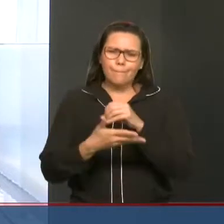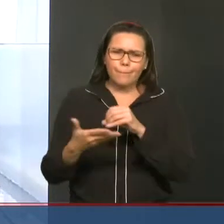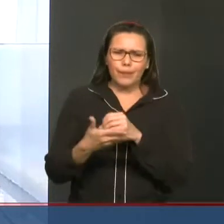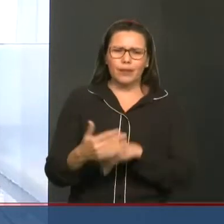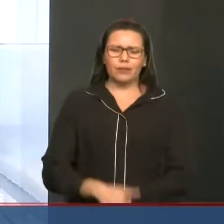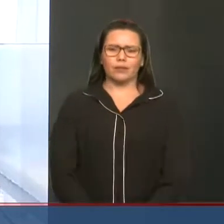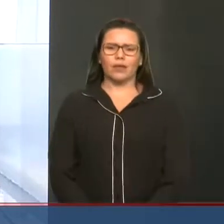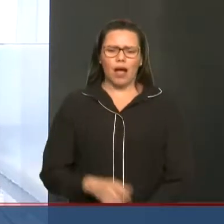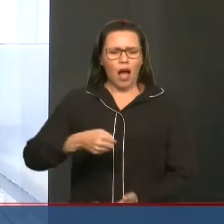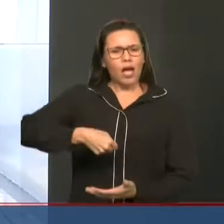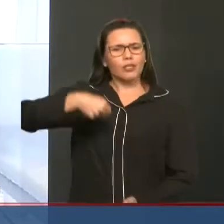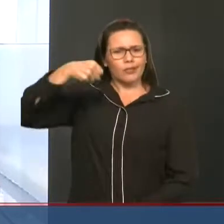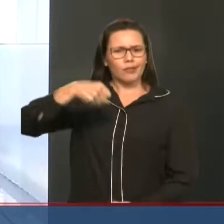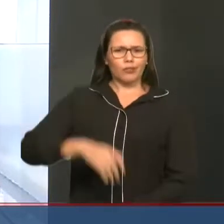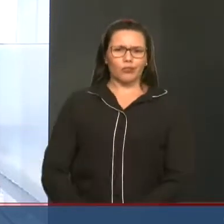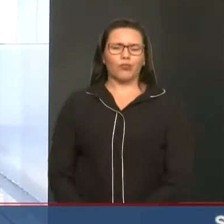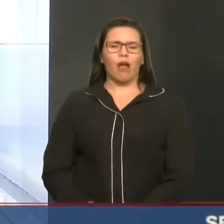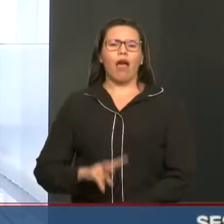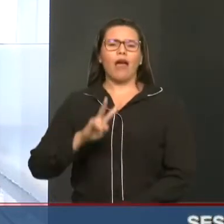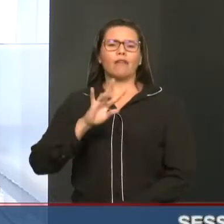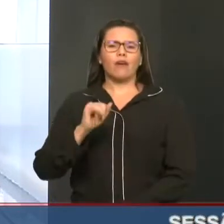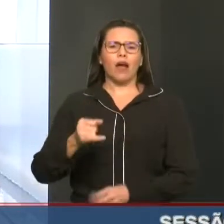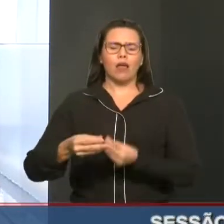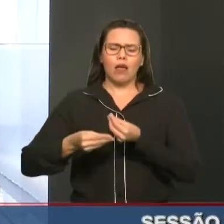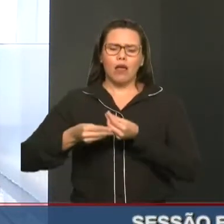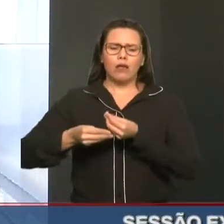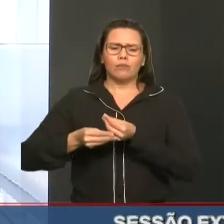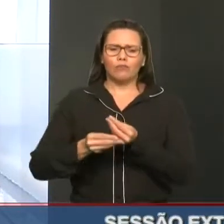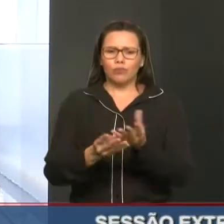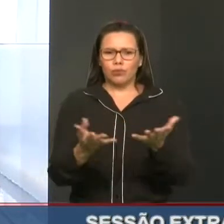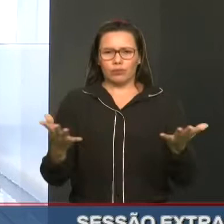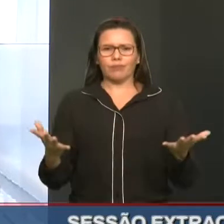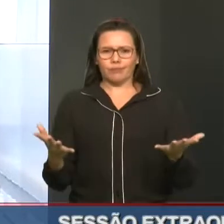distribuídas através de um acordo de cooperação.